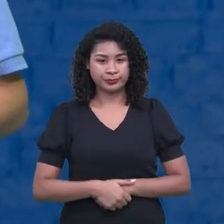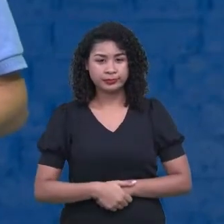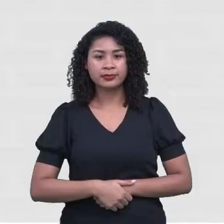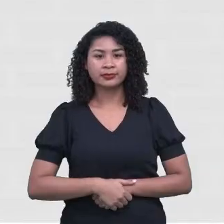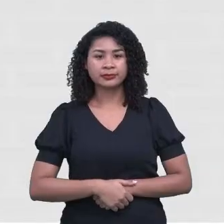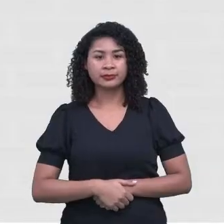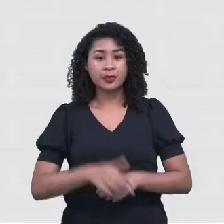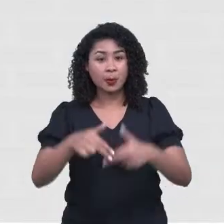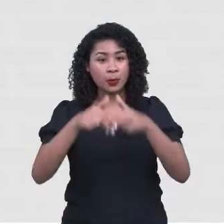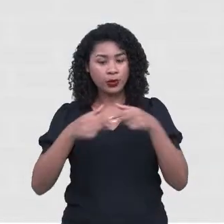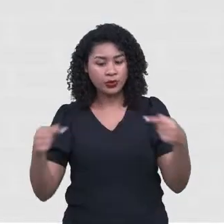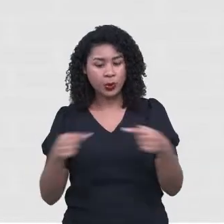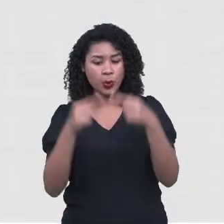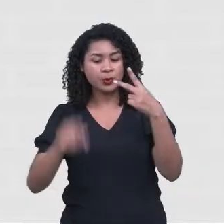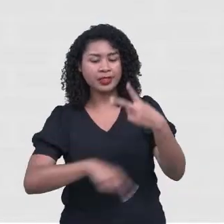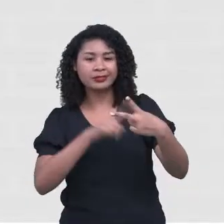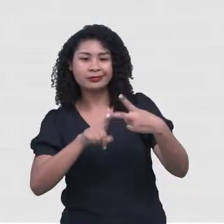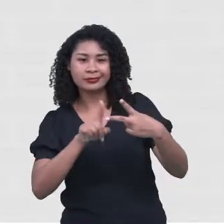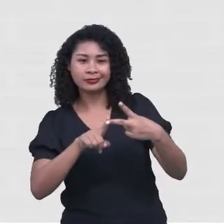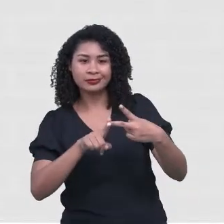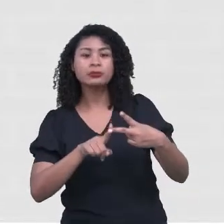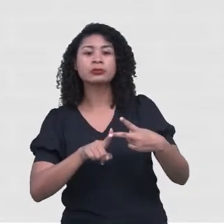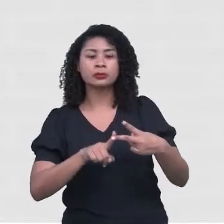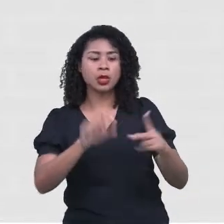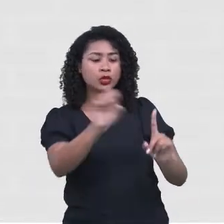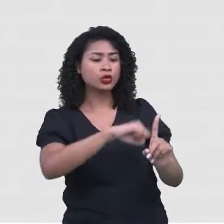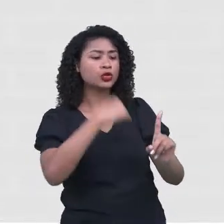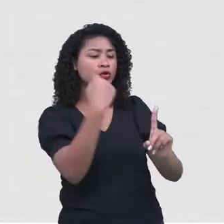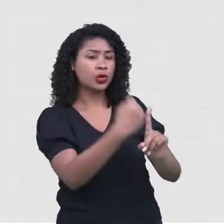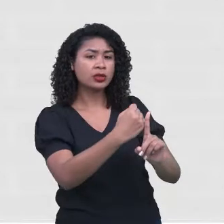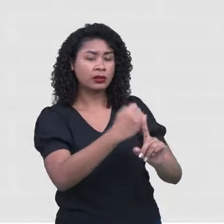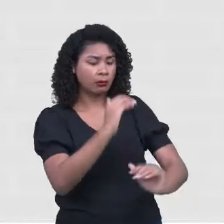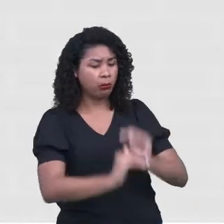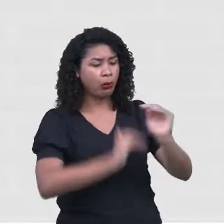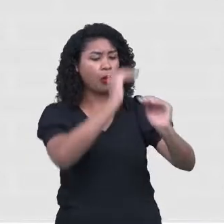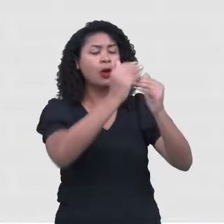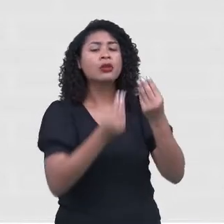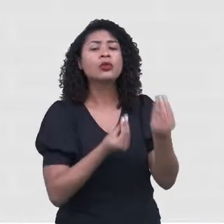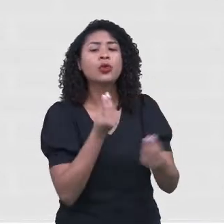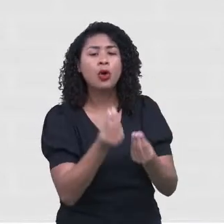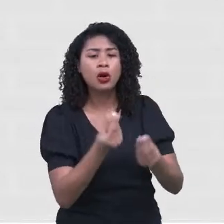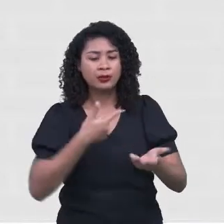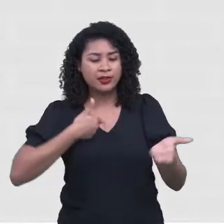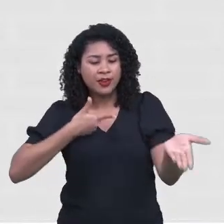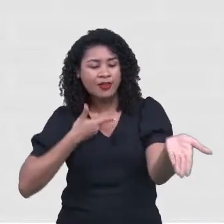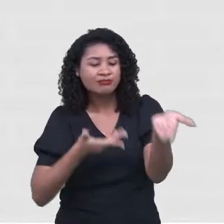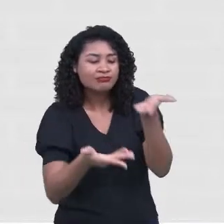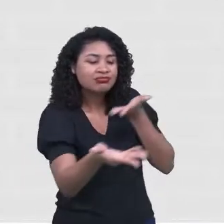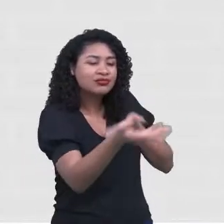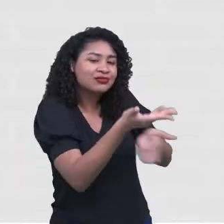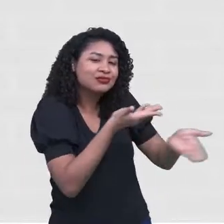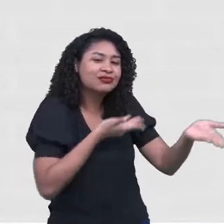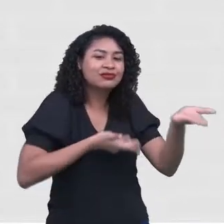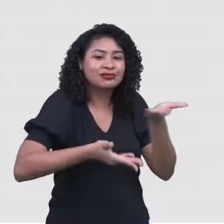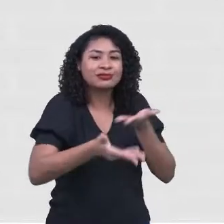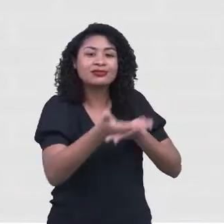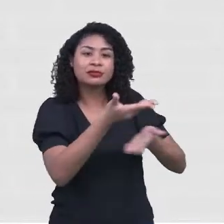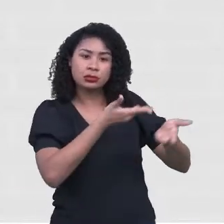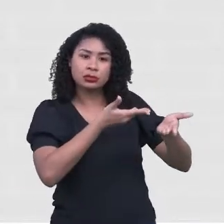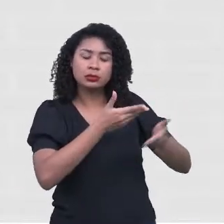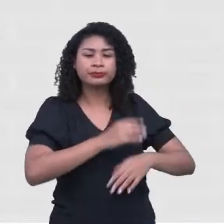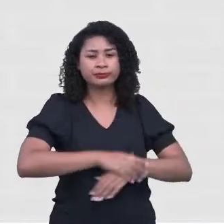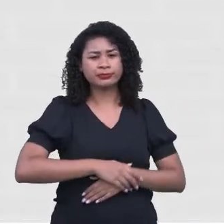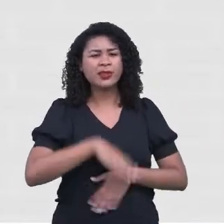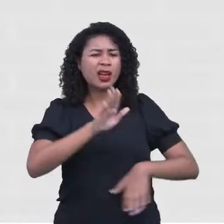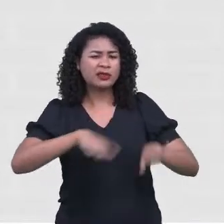social. É justamente aí, quando eu estou interagindo com os outros. Como é a minha ação. Às vezes as pessoas querem que